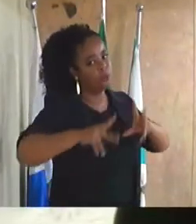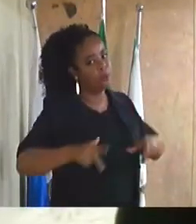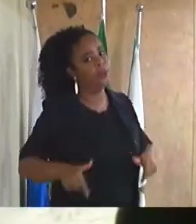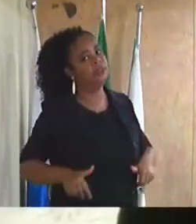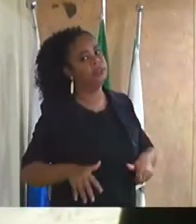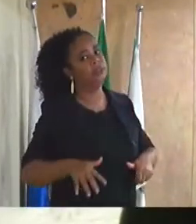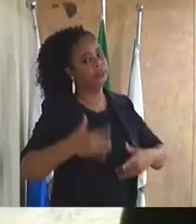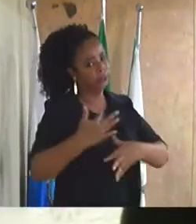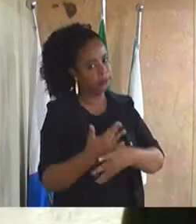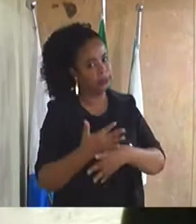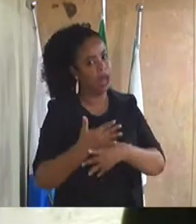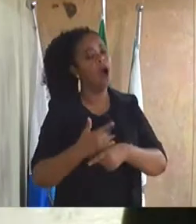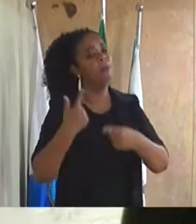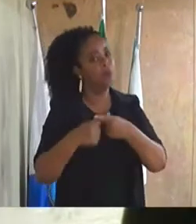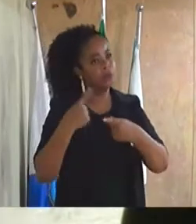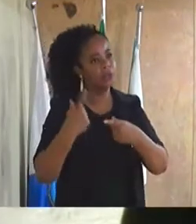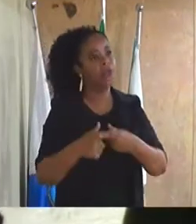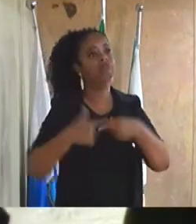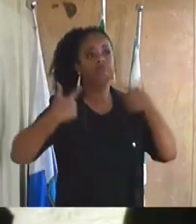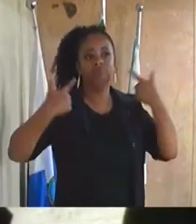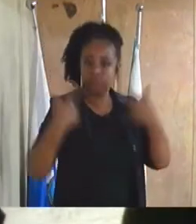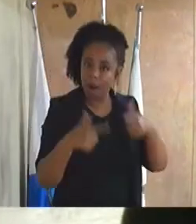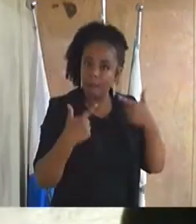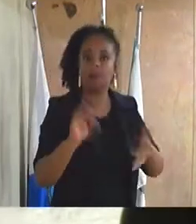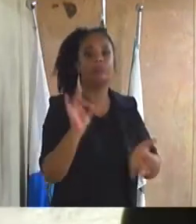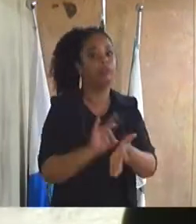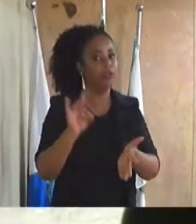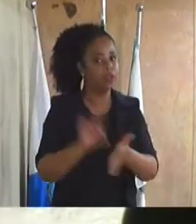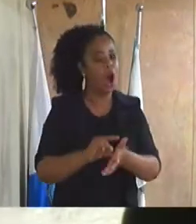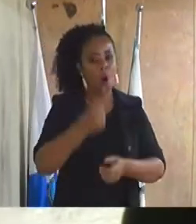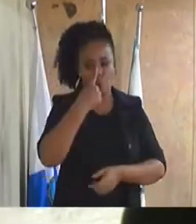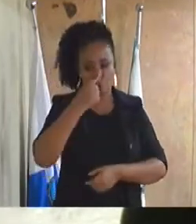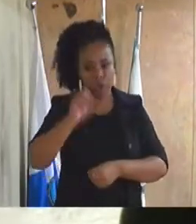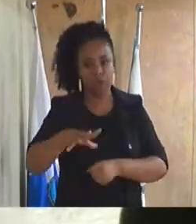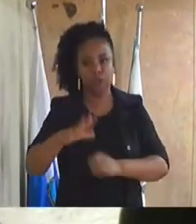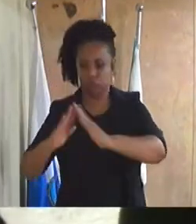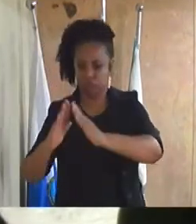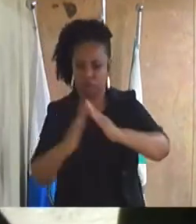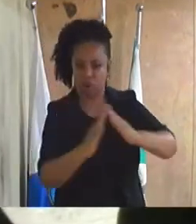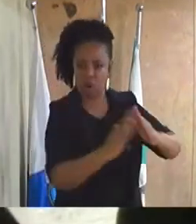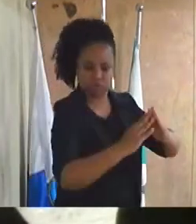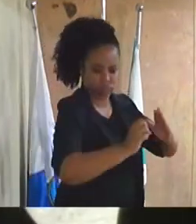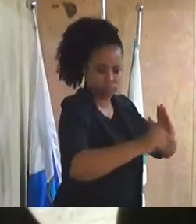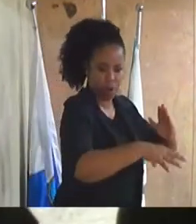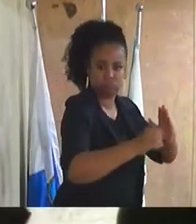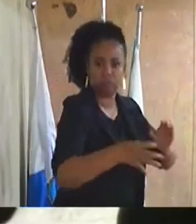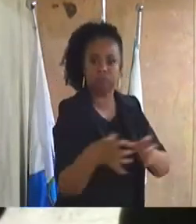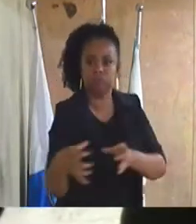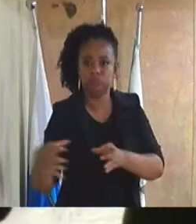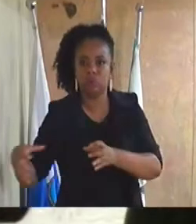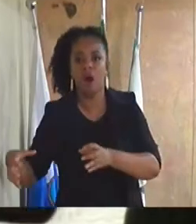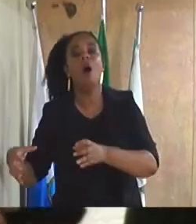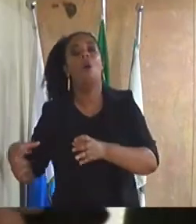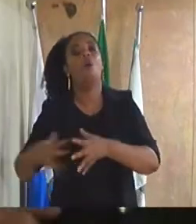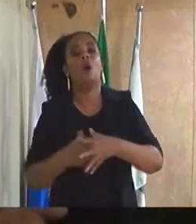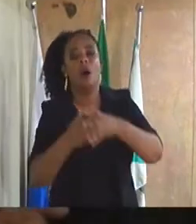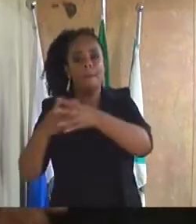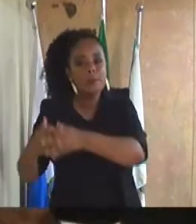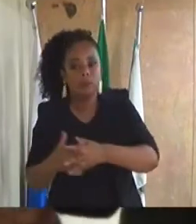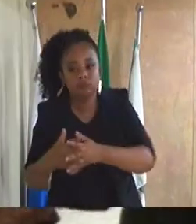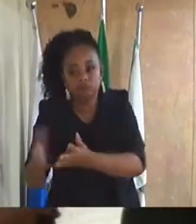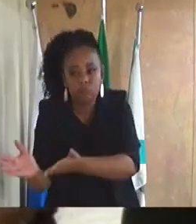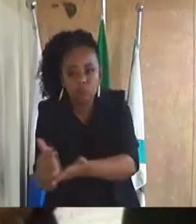funciona o lixo colocado nas ruas nas portas das casas o caminhão passa rigorosamente